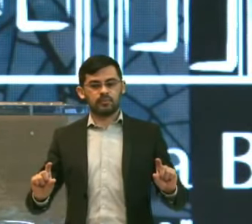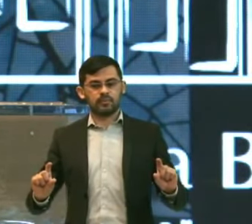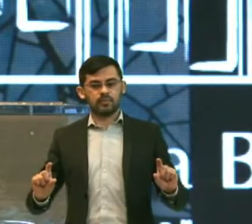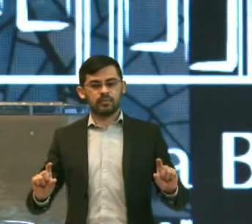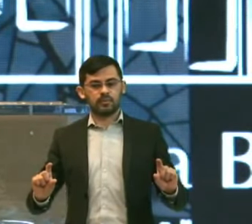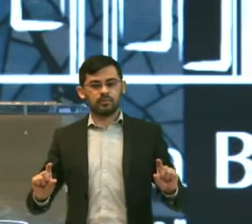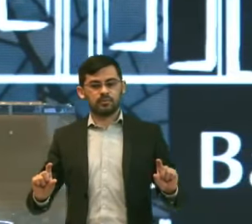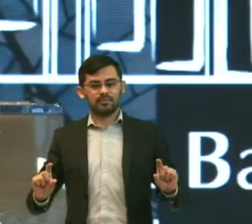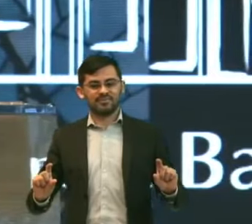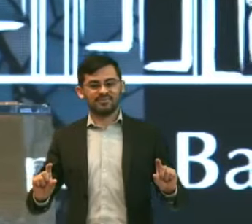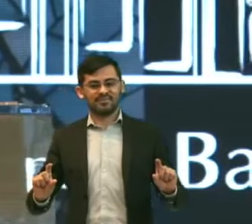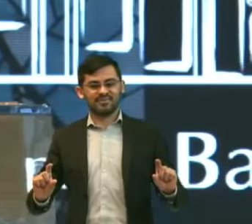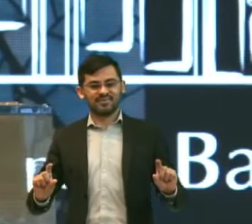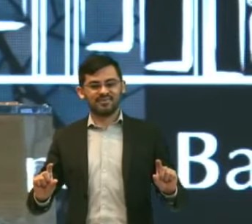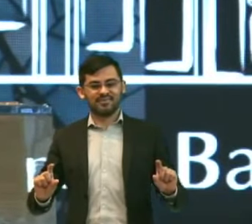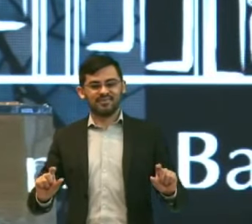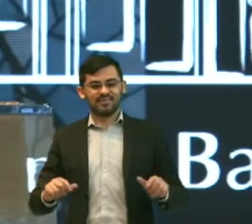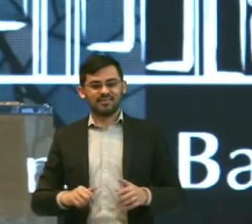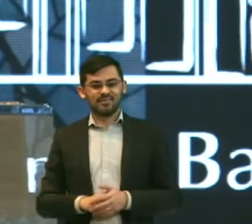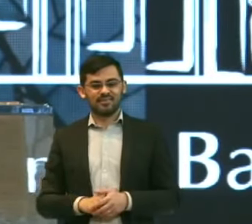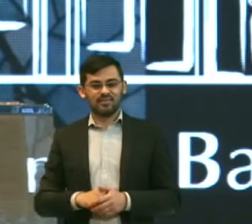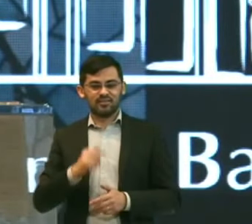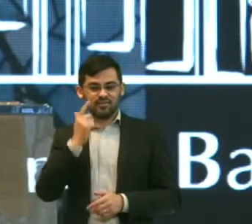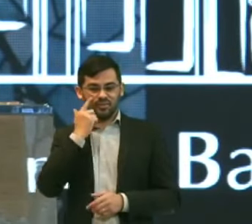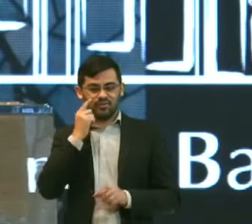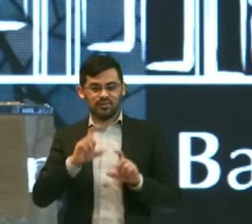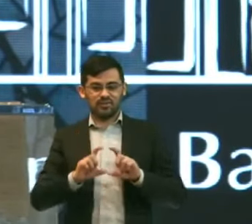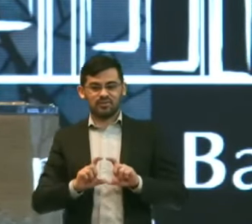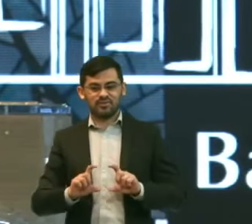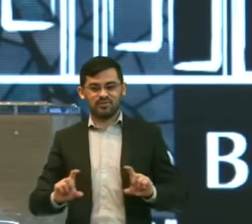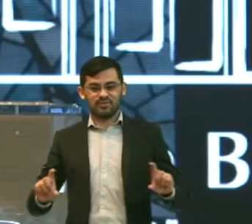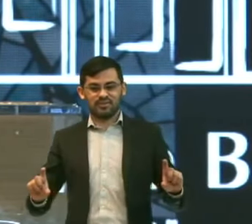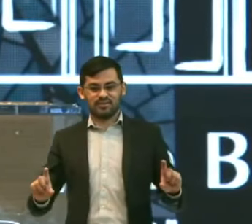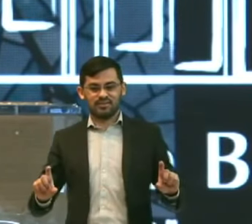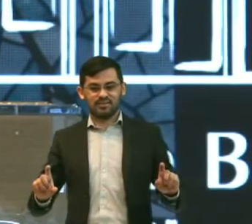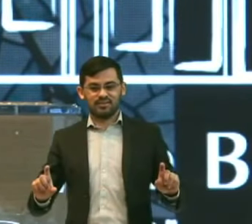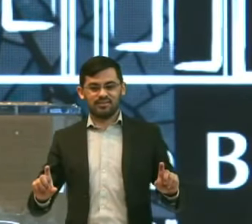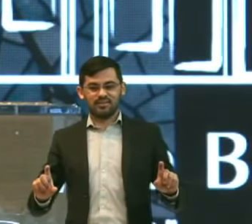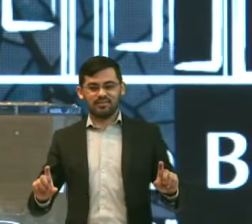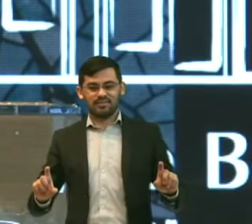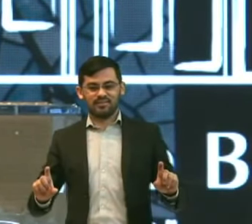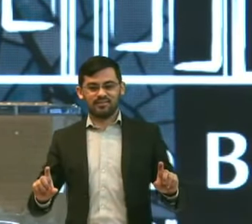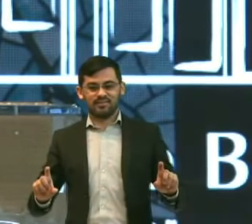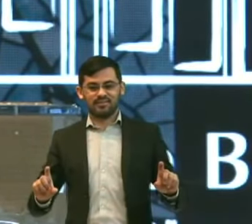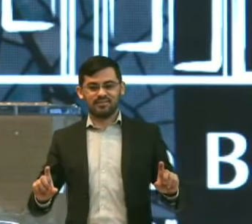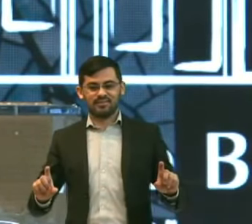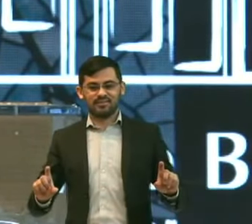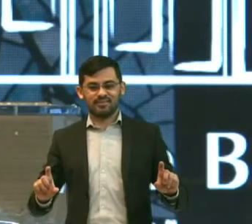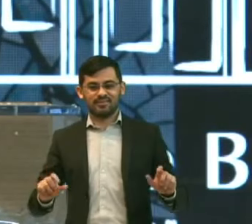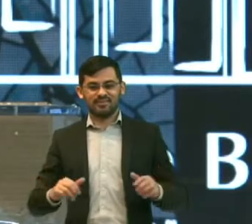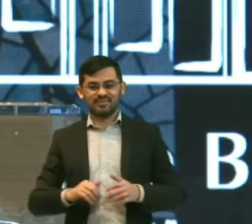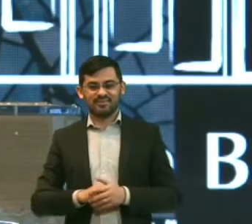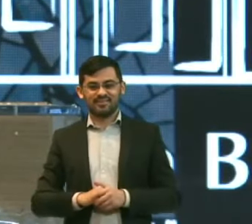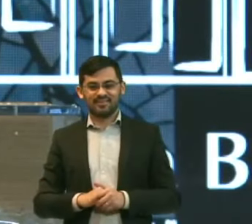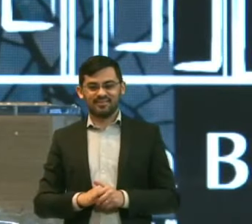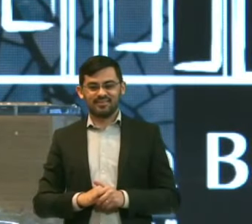Esse povo Está devagar Lá Ah está lá Qual é Barra